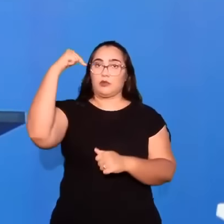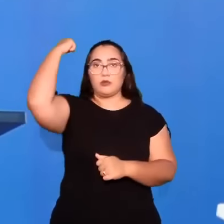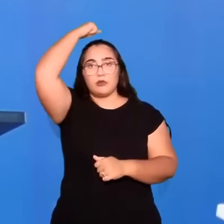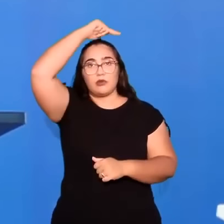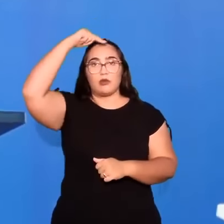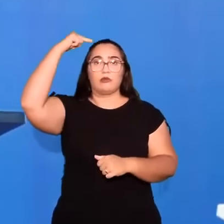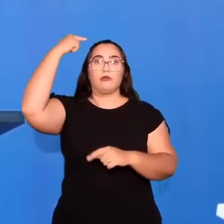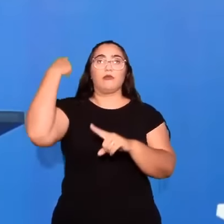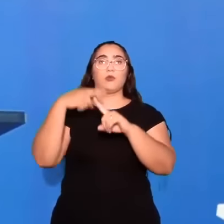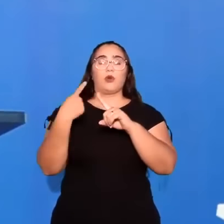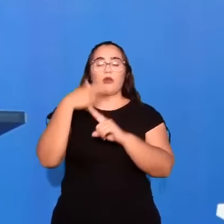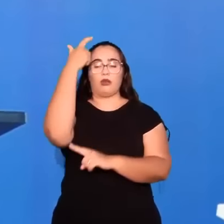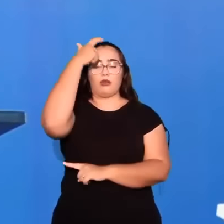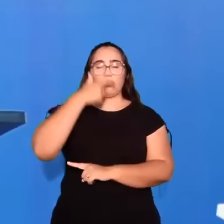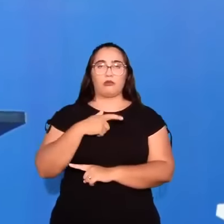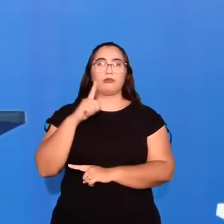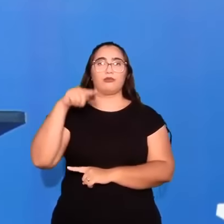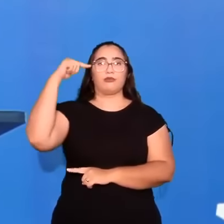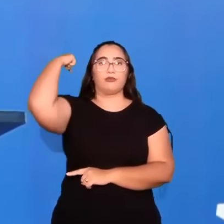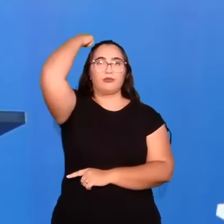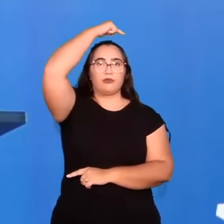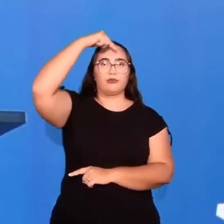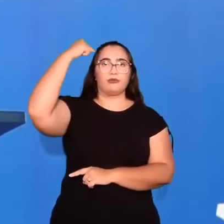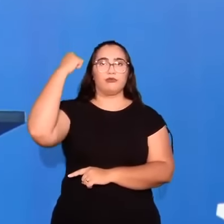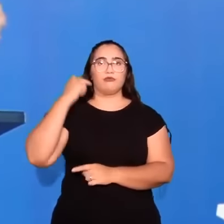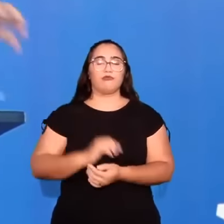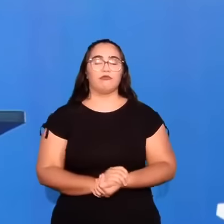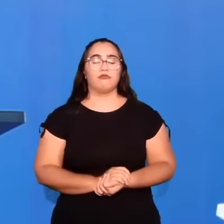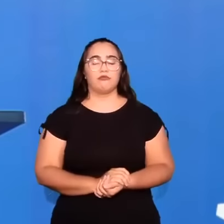Porque eu sou santo. Aleluia.